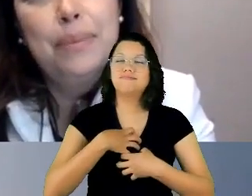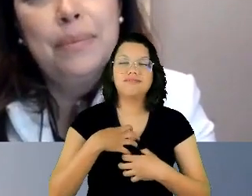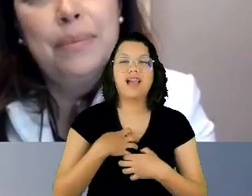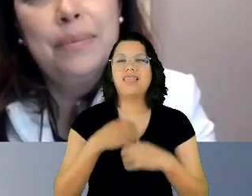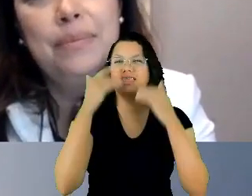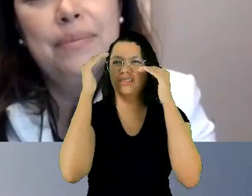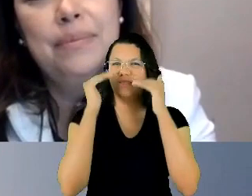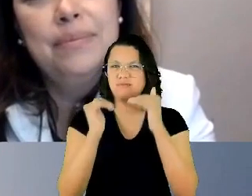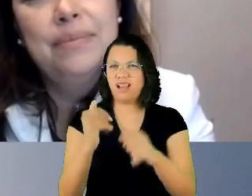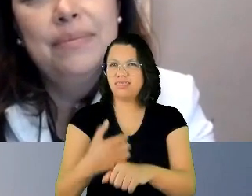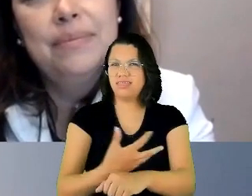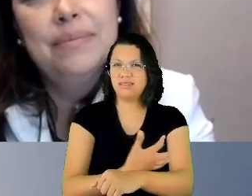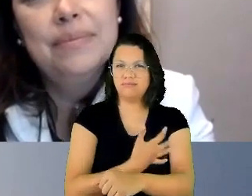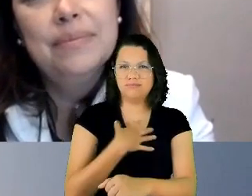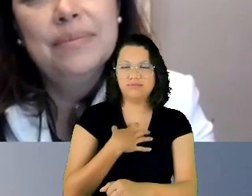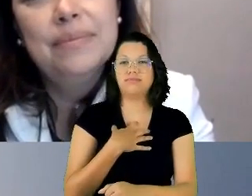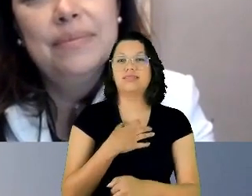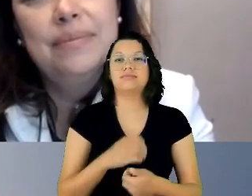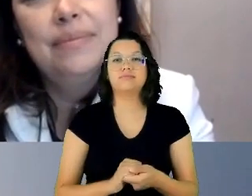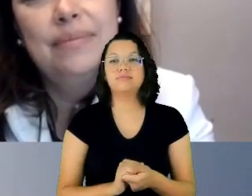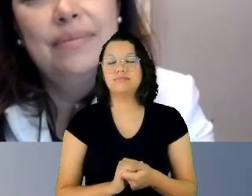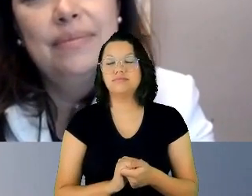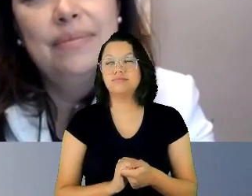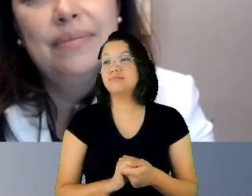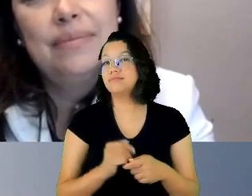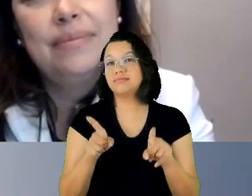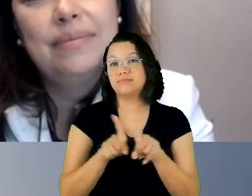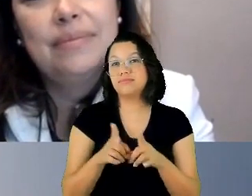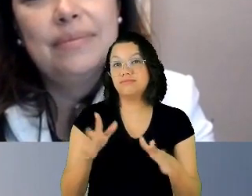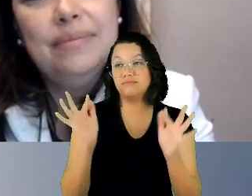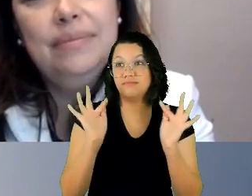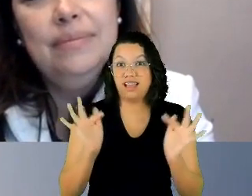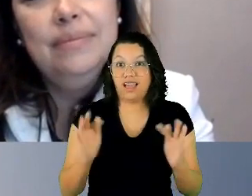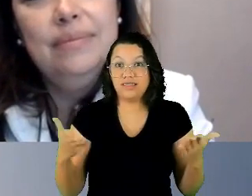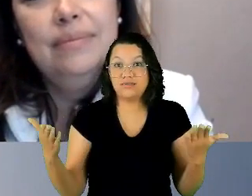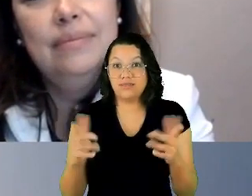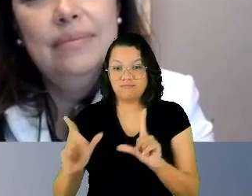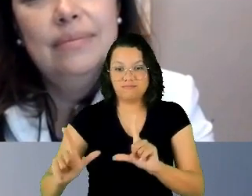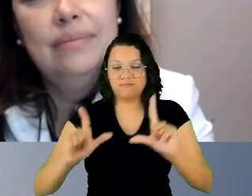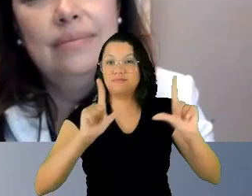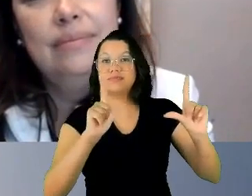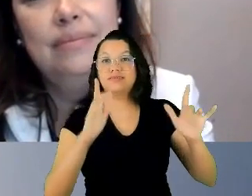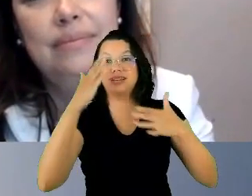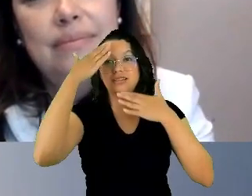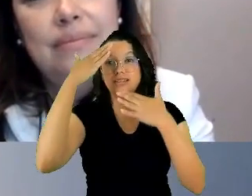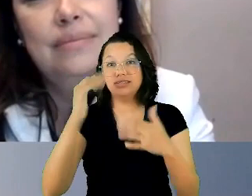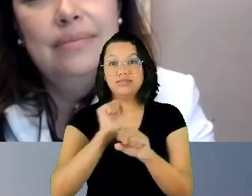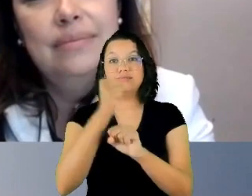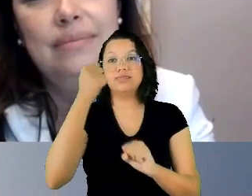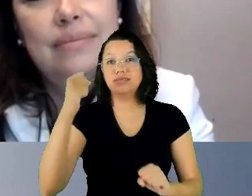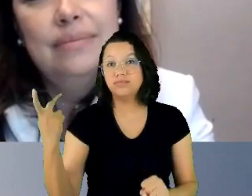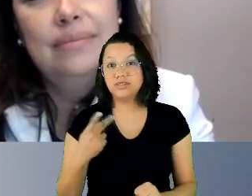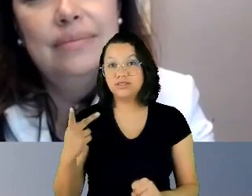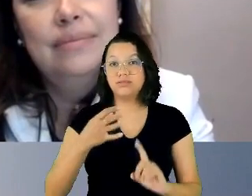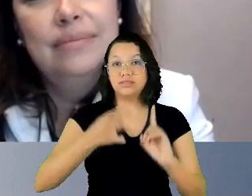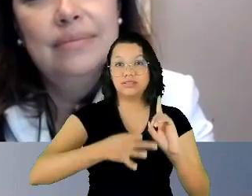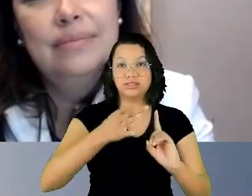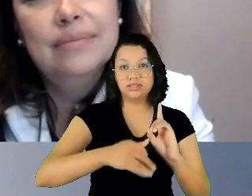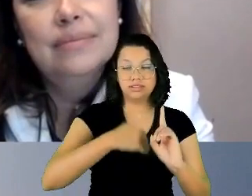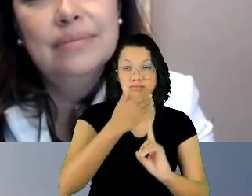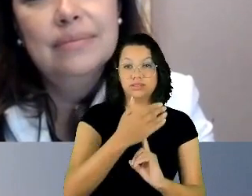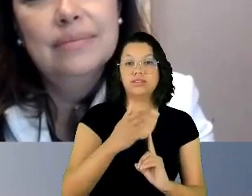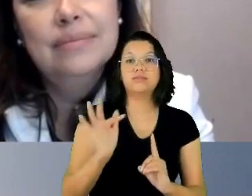entusiasmada com este painel e agradeço imensamente a nossa desembargadora federal, emérita, doutora Neuza,